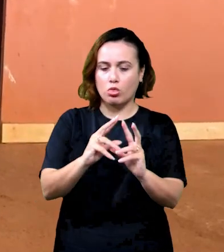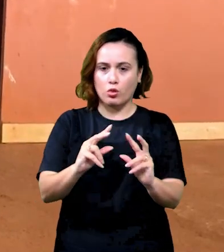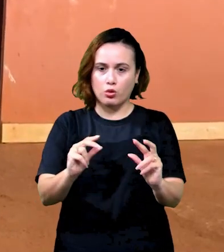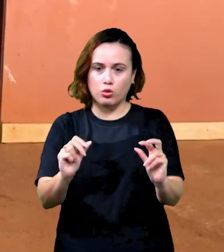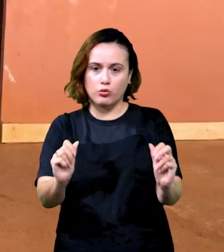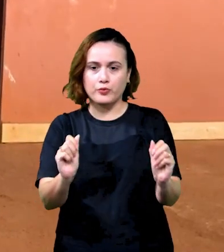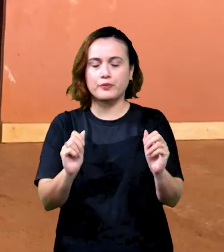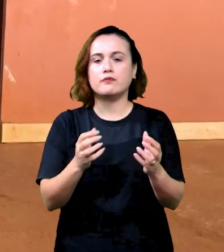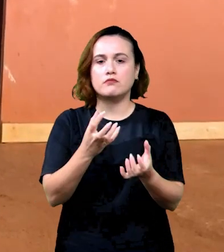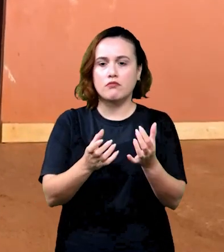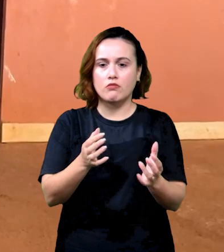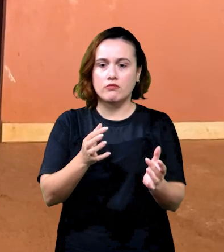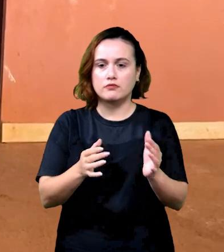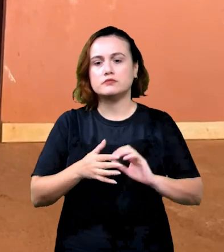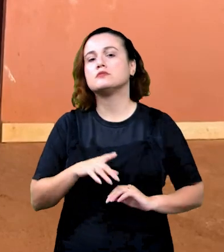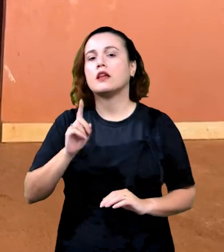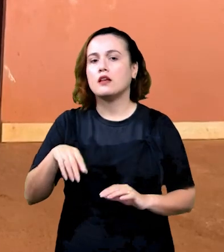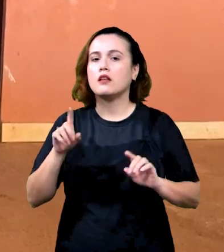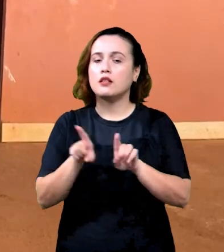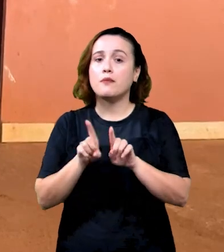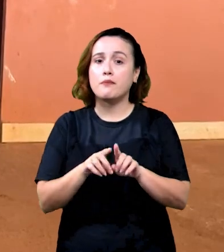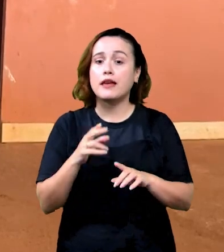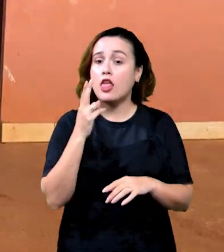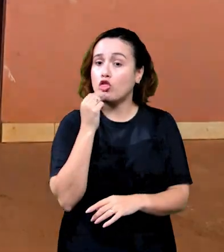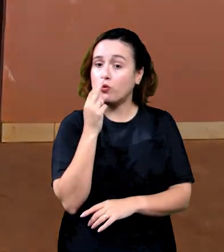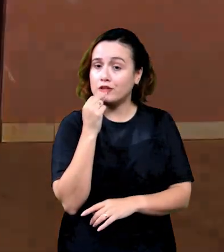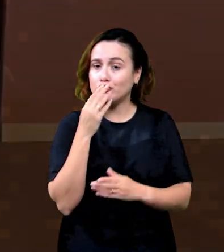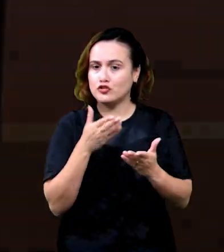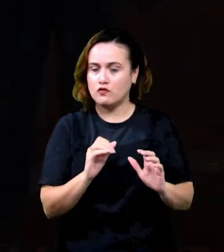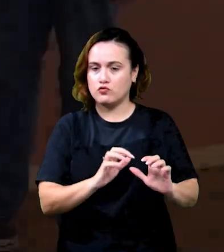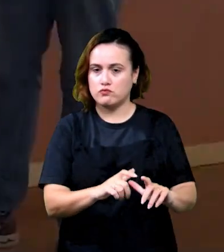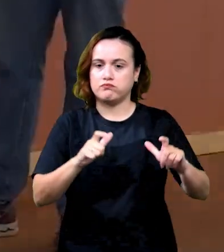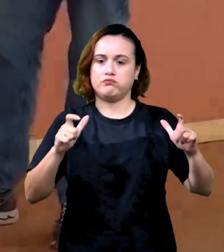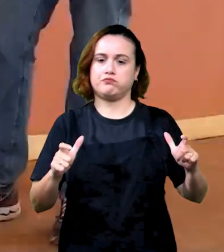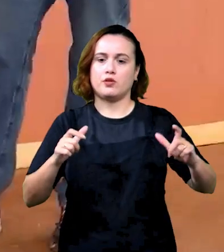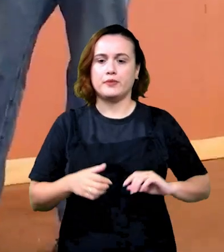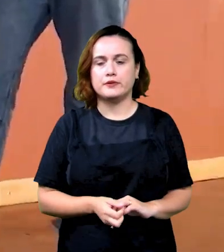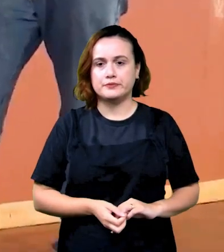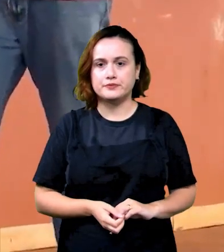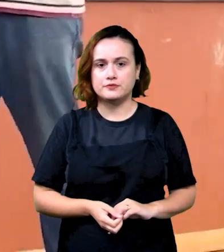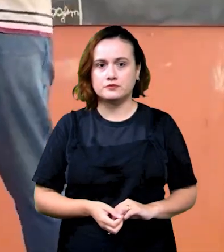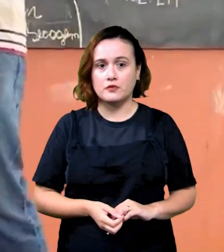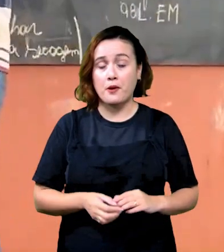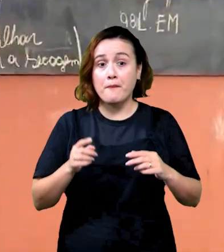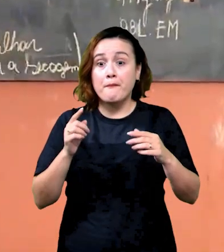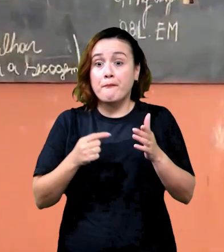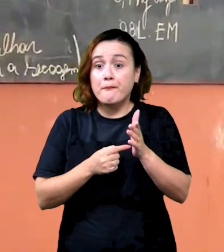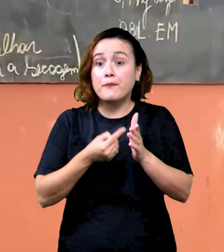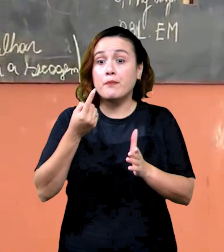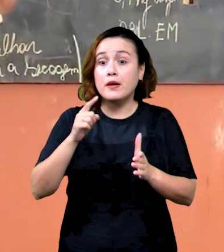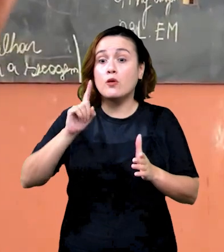desse material e fortalecimento também nutricional do Bokashi. Então, o primeiro método é a